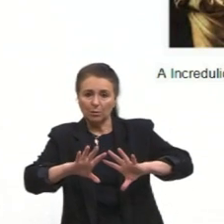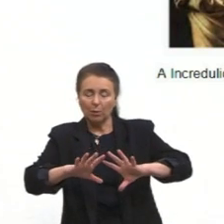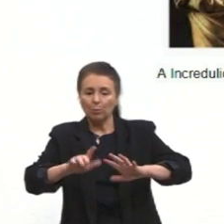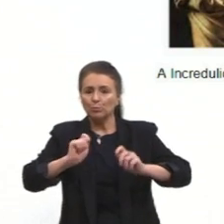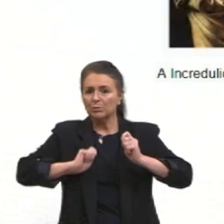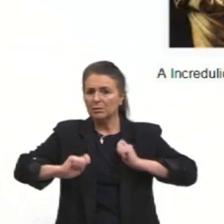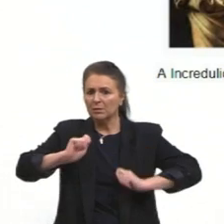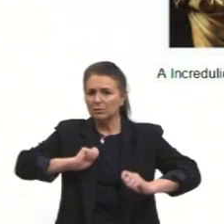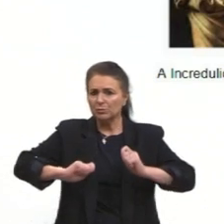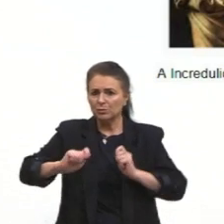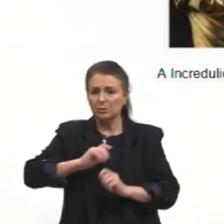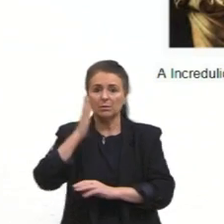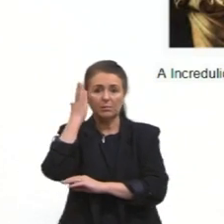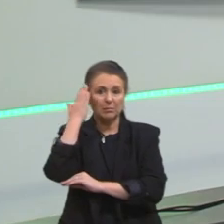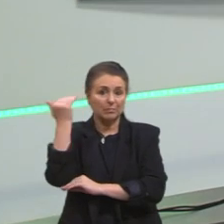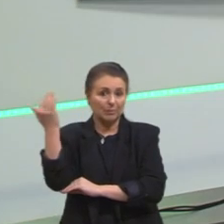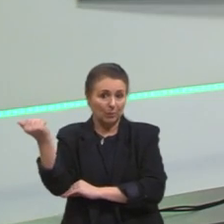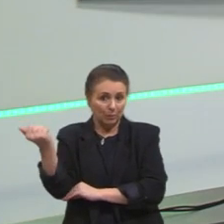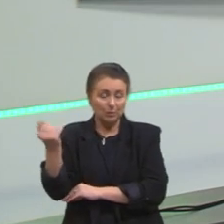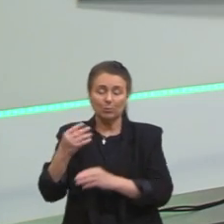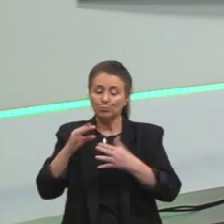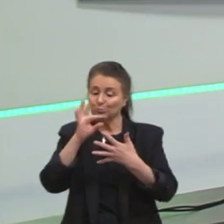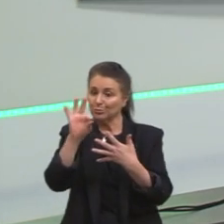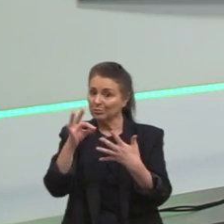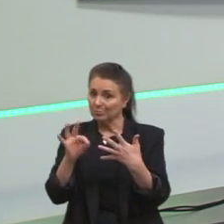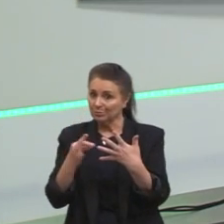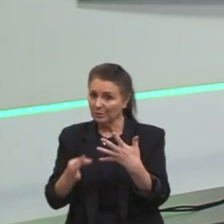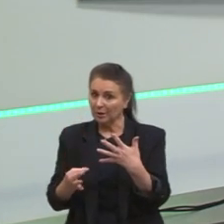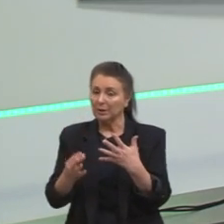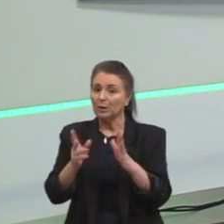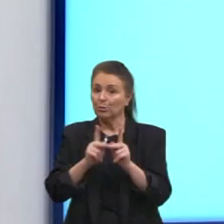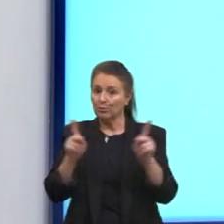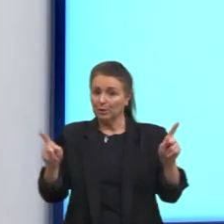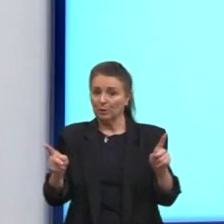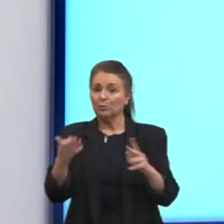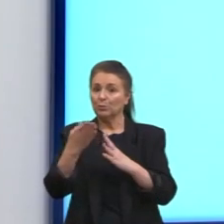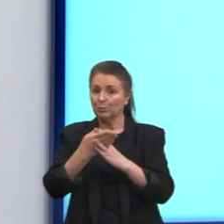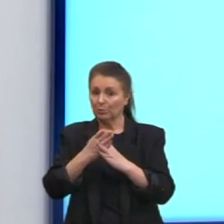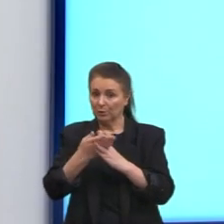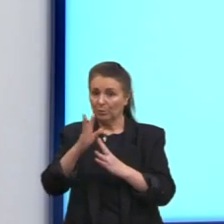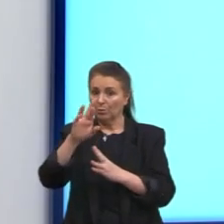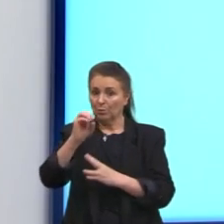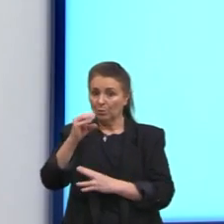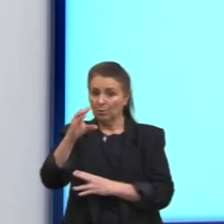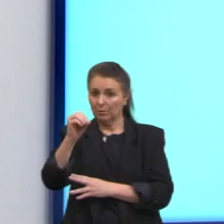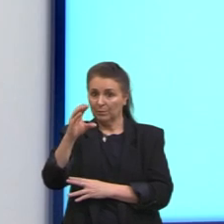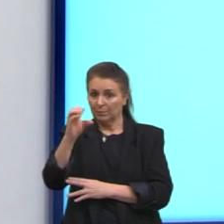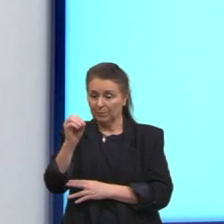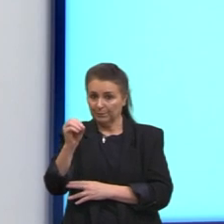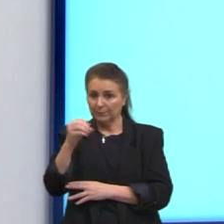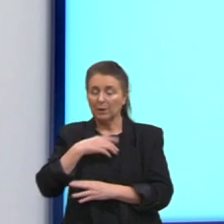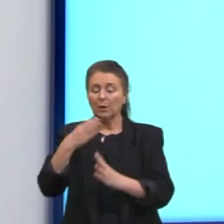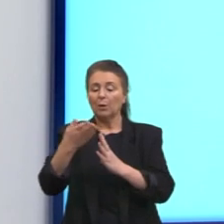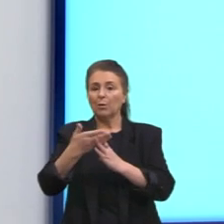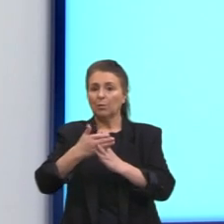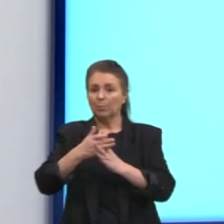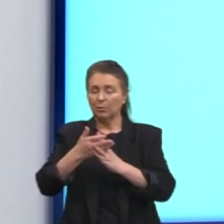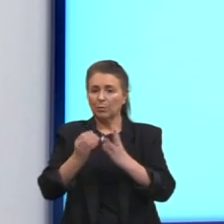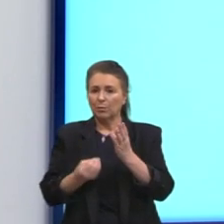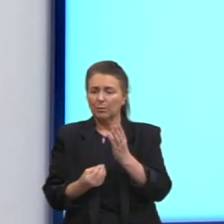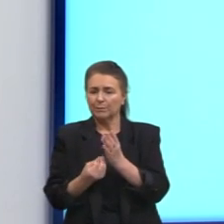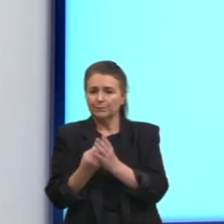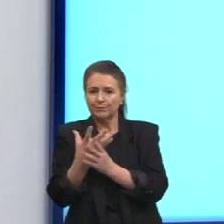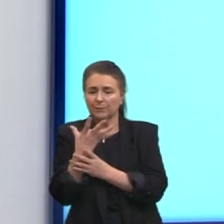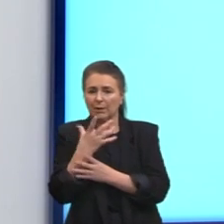de grande nome e de grande destaque dentro desse período. Lembrando aqui que o barroco, ele nasce mais